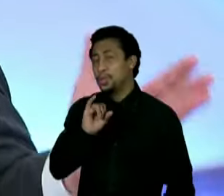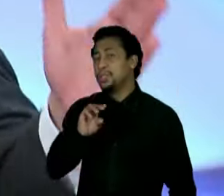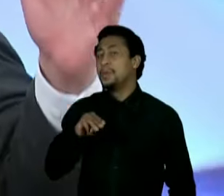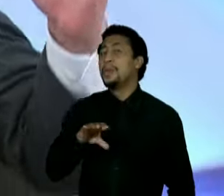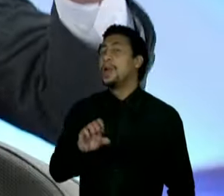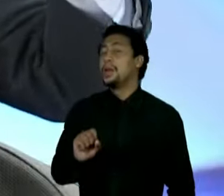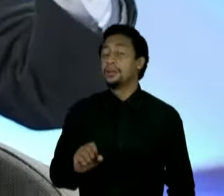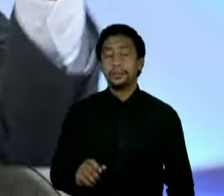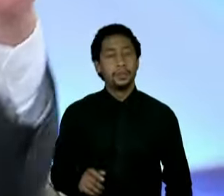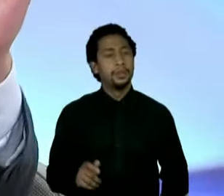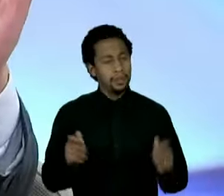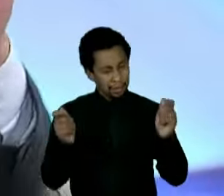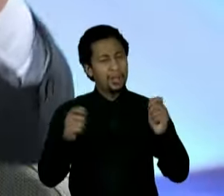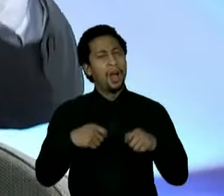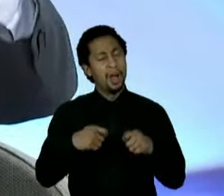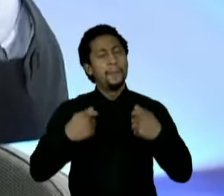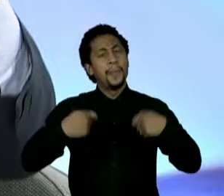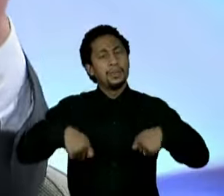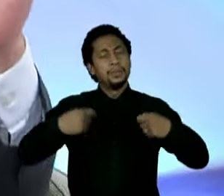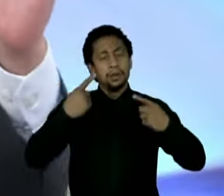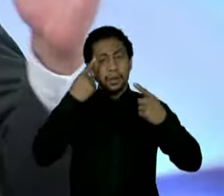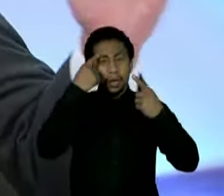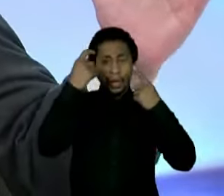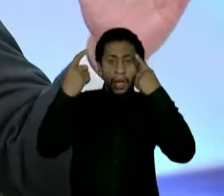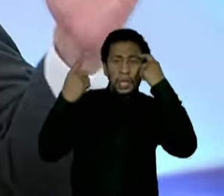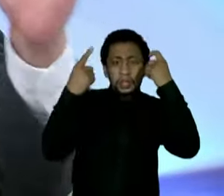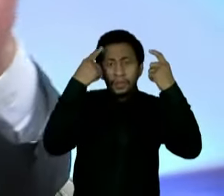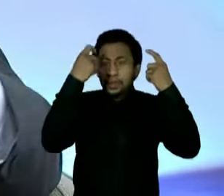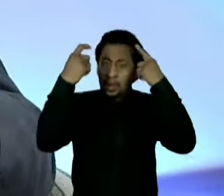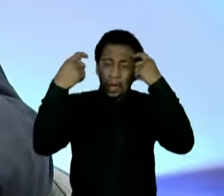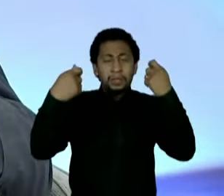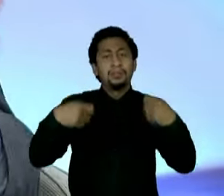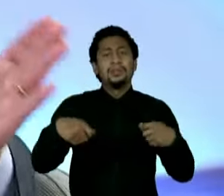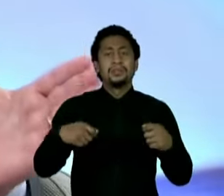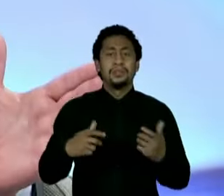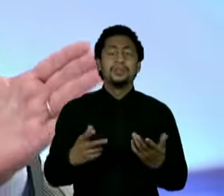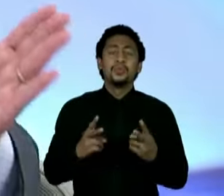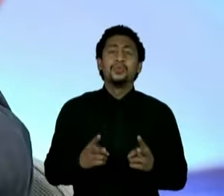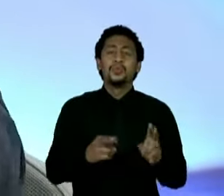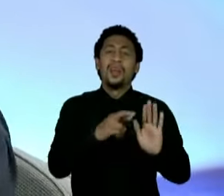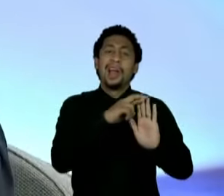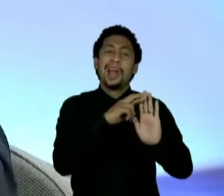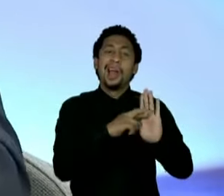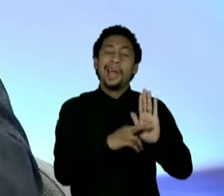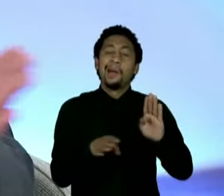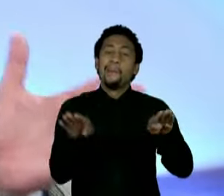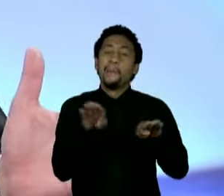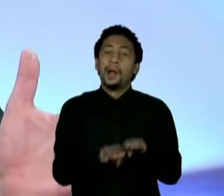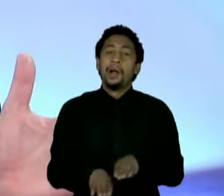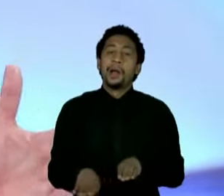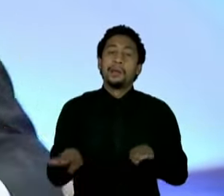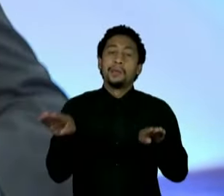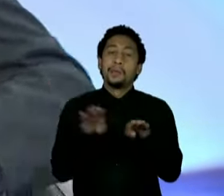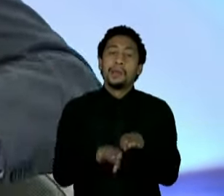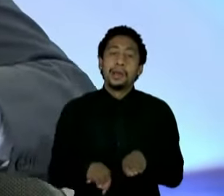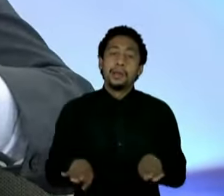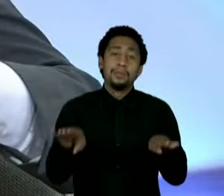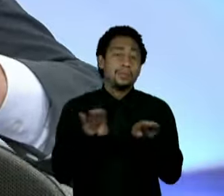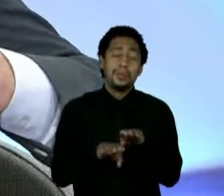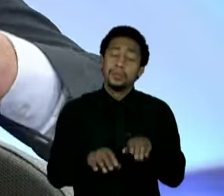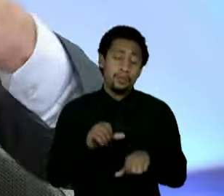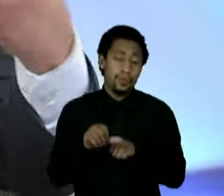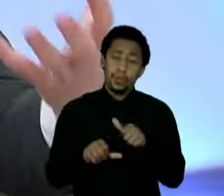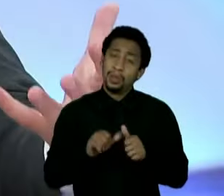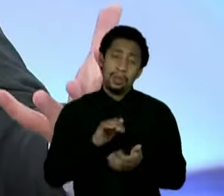criatividade. Se ficar dentro daquele quadrado, respeitando as mesmas regras, você vai ter o resultado muito parecido com o que já temos. Nós temos que